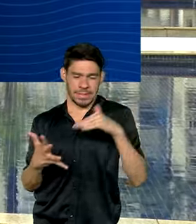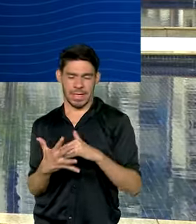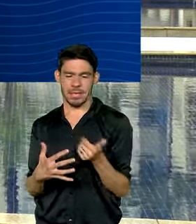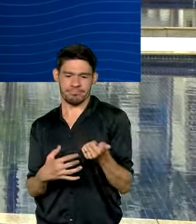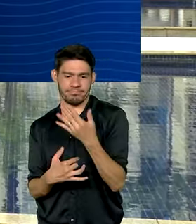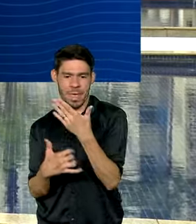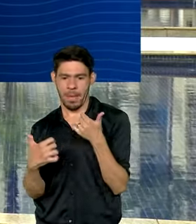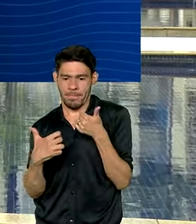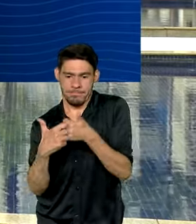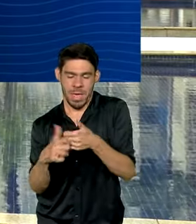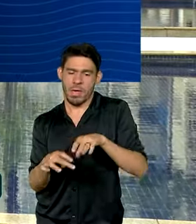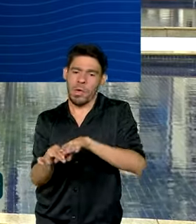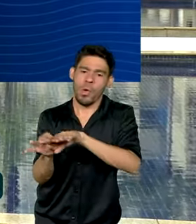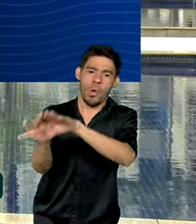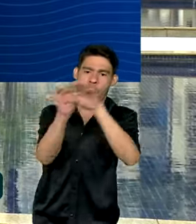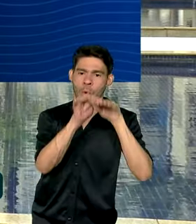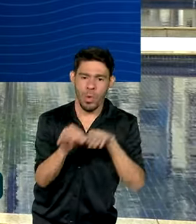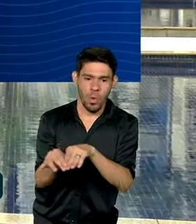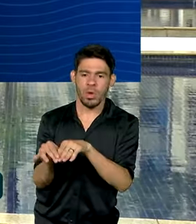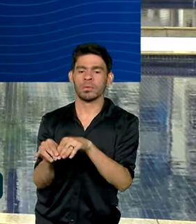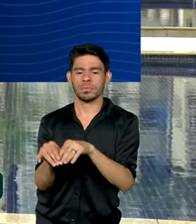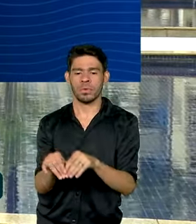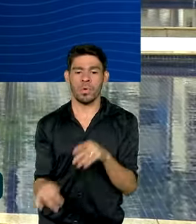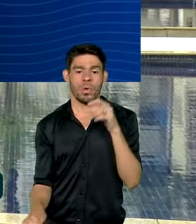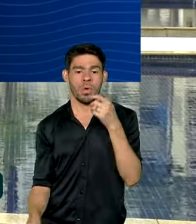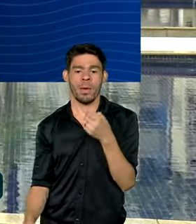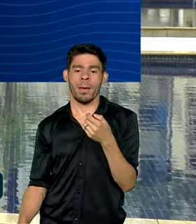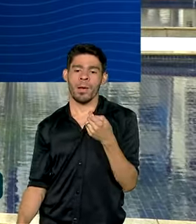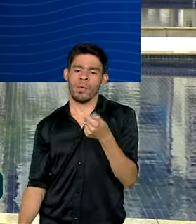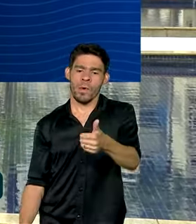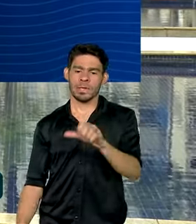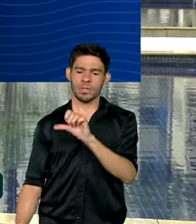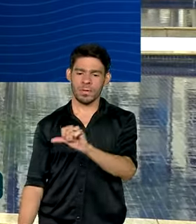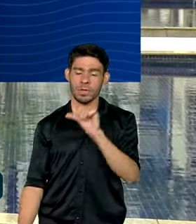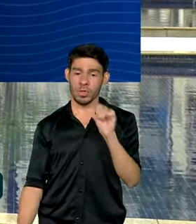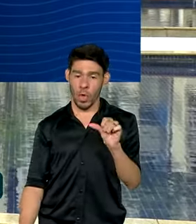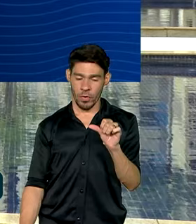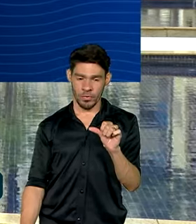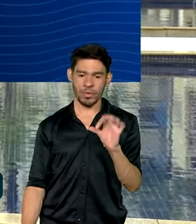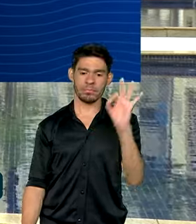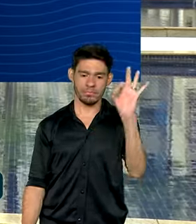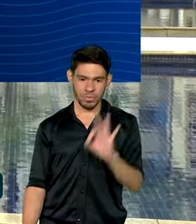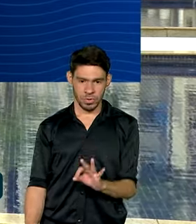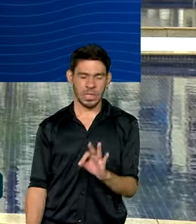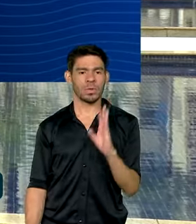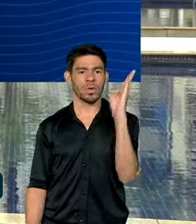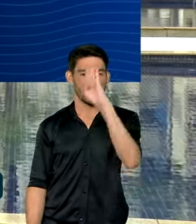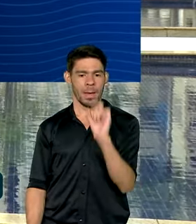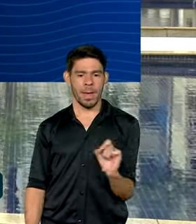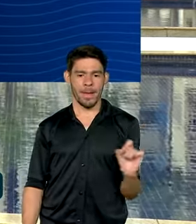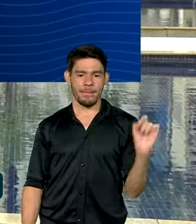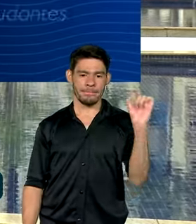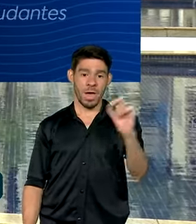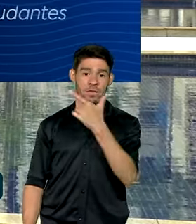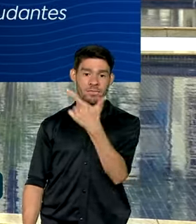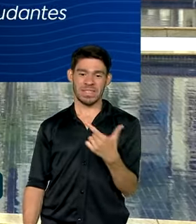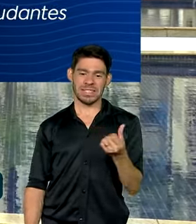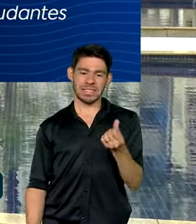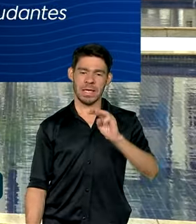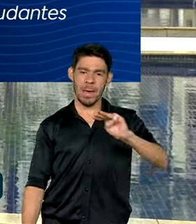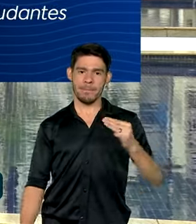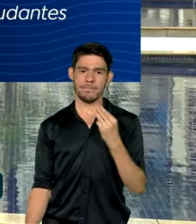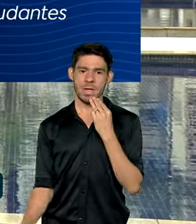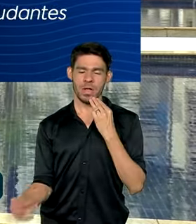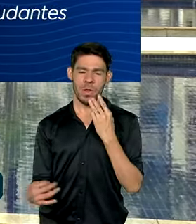próximo da universalização, com mais de 99% em todas as regiões do país. São 26 milhões de